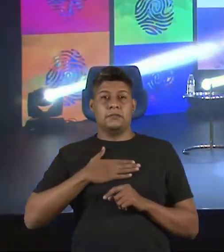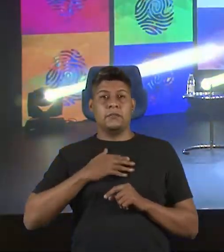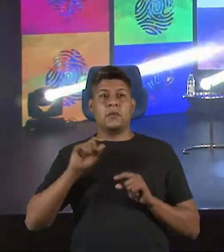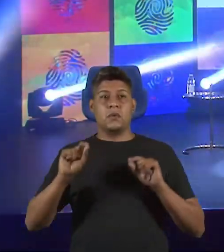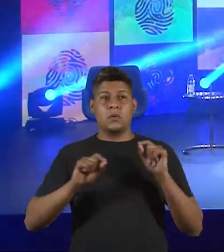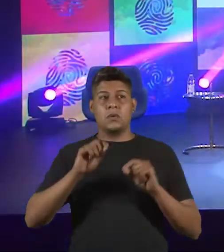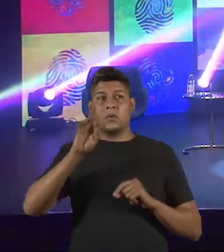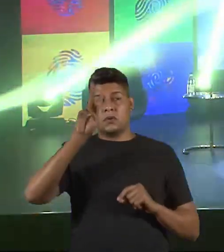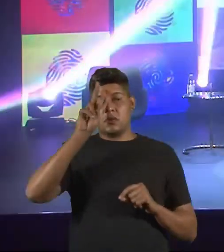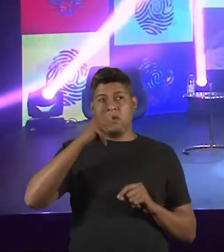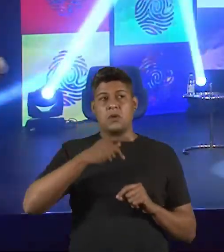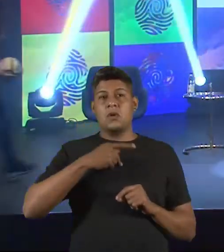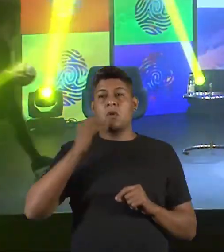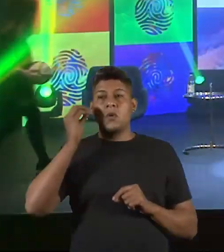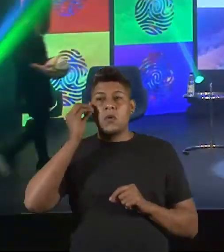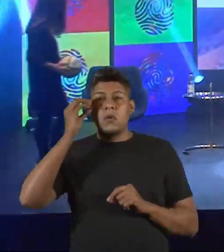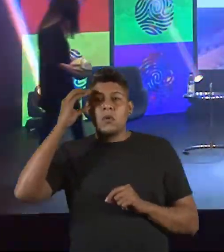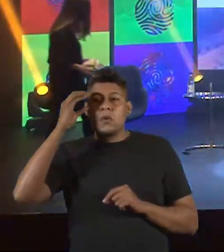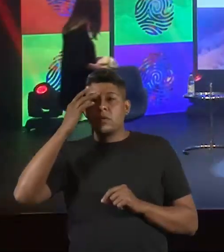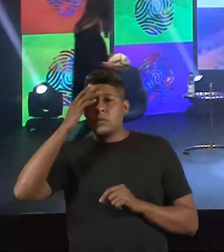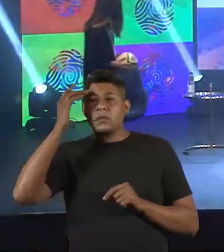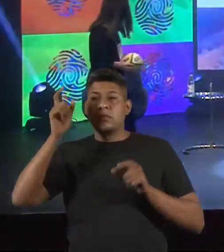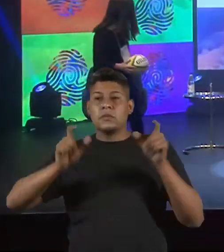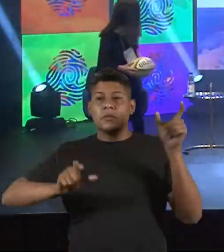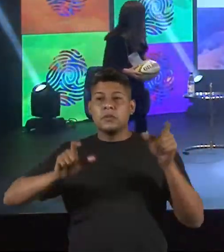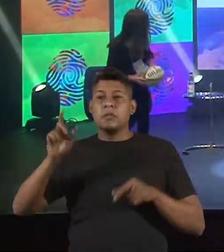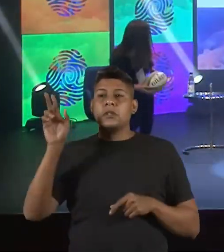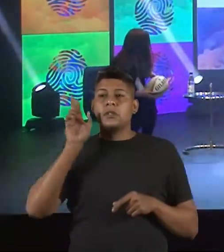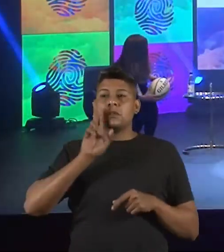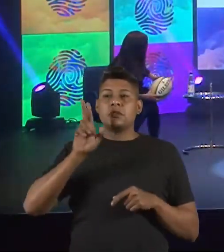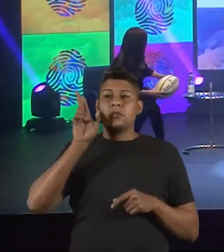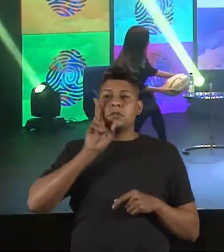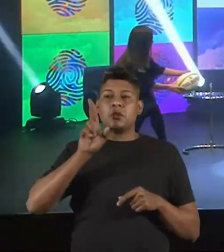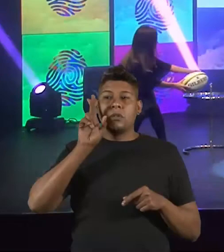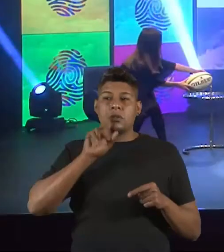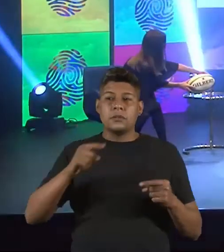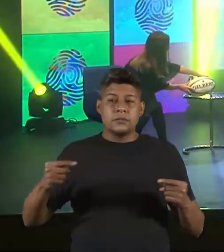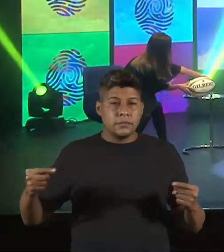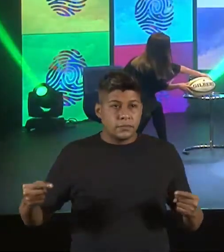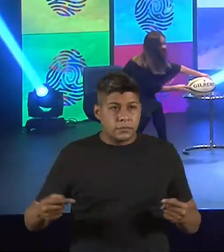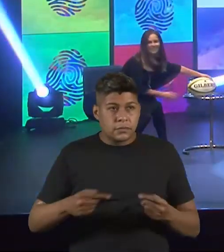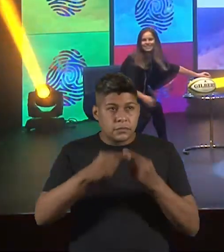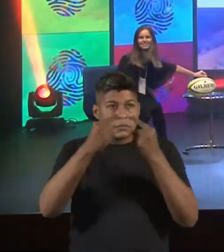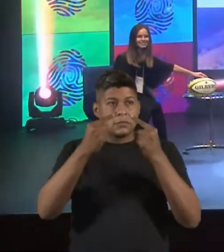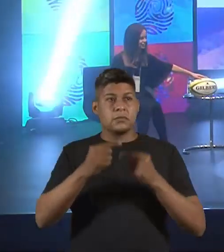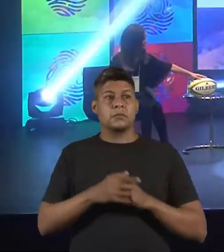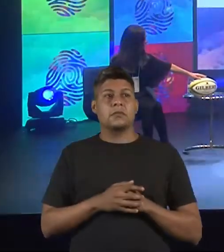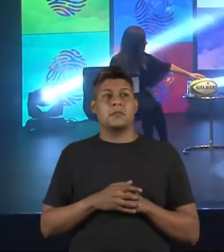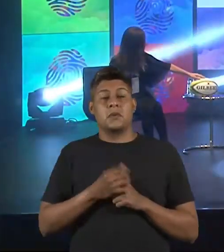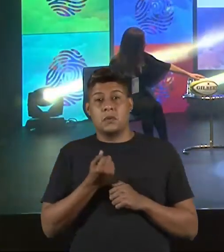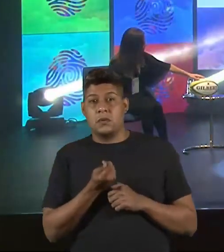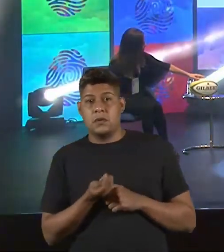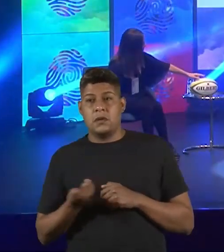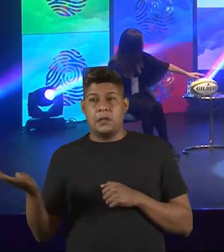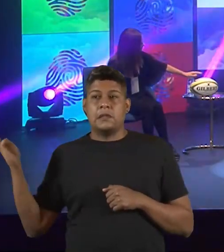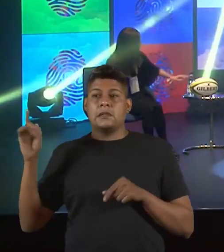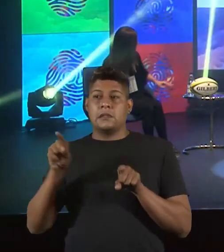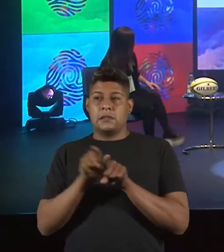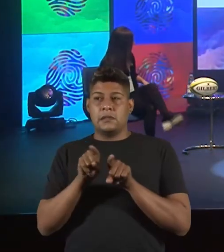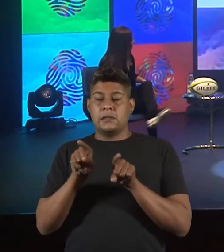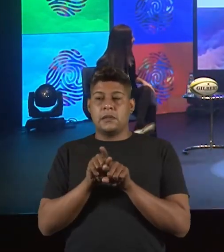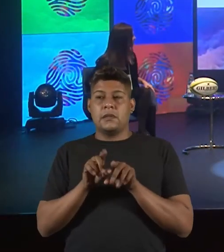pelo autoconhecimento, por pessoas, histórias, conexões, pela cura quântica e pelos